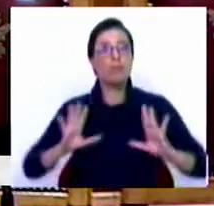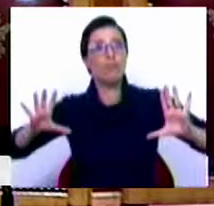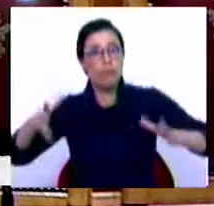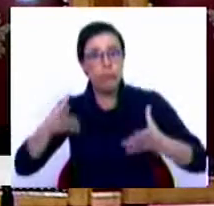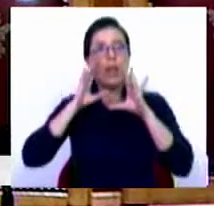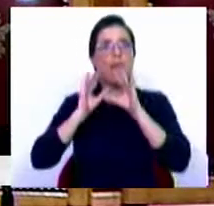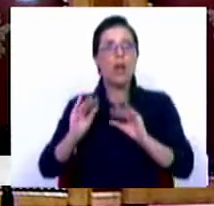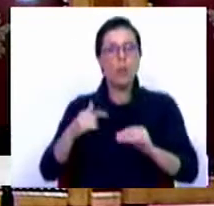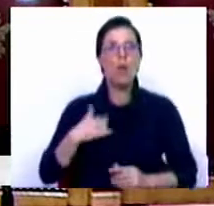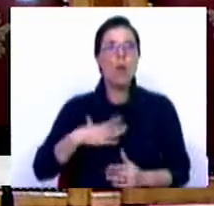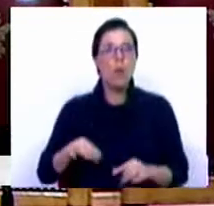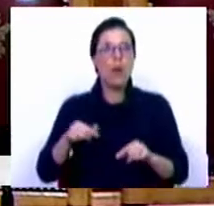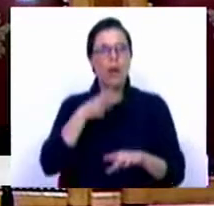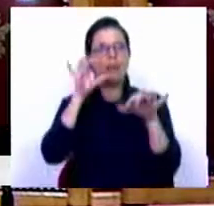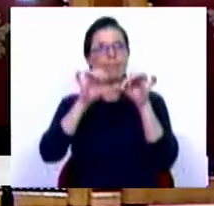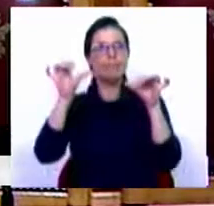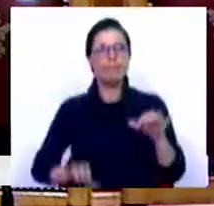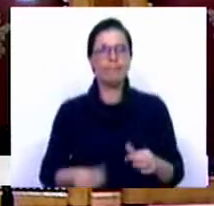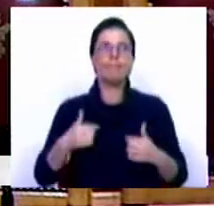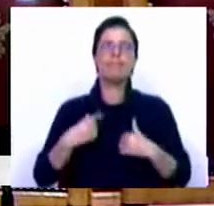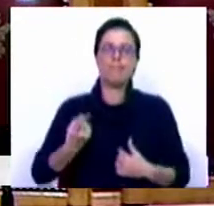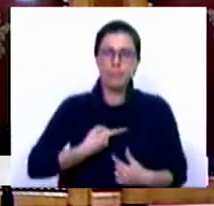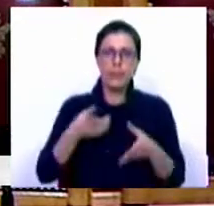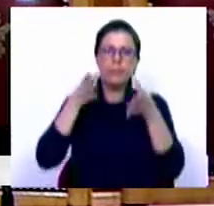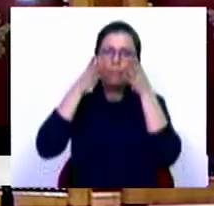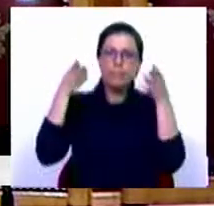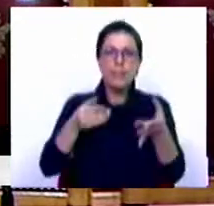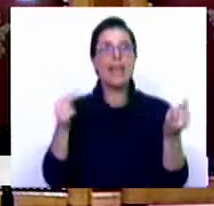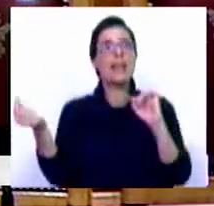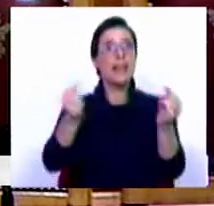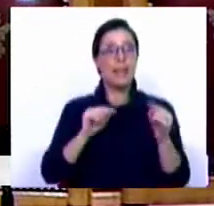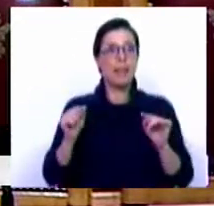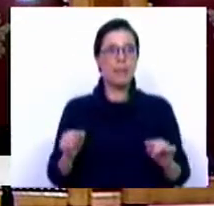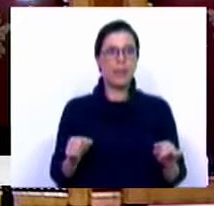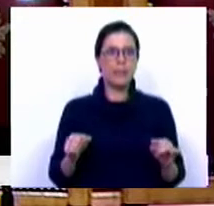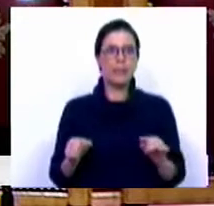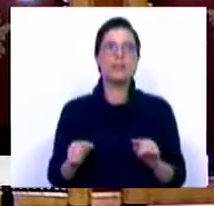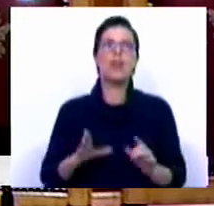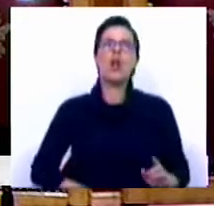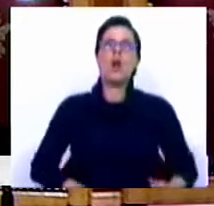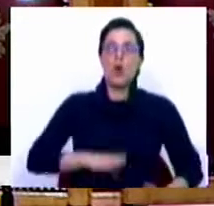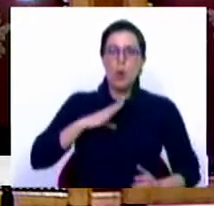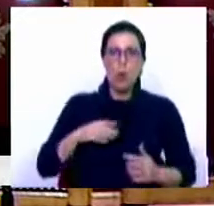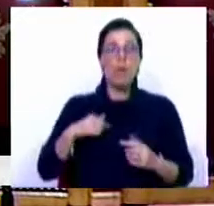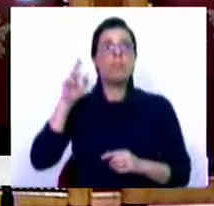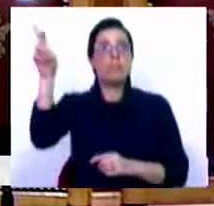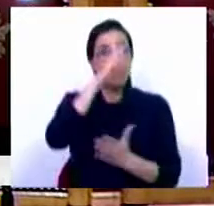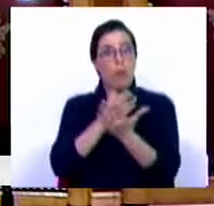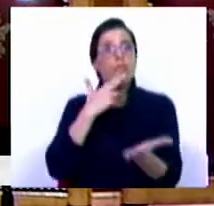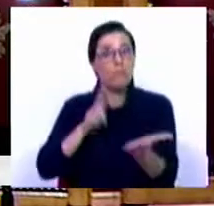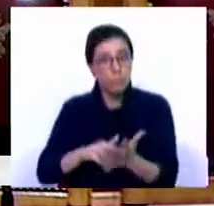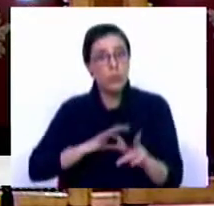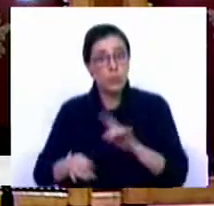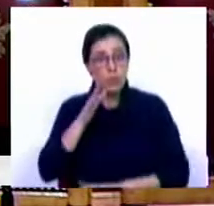educativas, a quem quero dedicar esta intervenção, a quem devíamos dedicar este debate, estão confiantes. Eu tenho ido às escolas, é verdade,